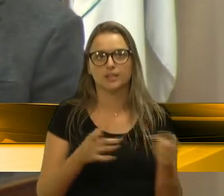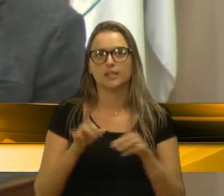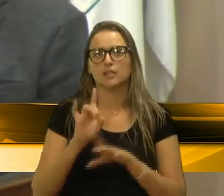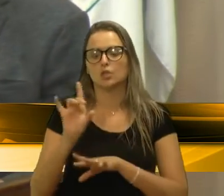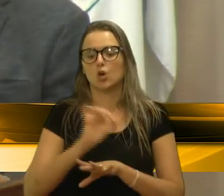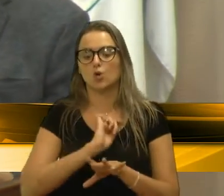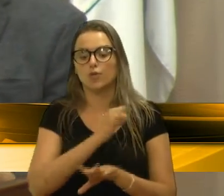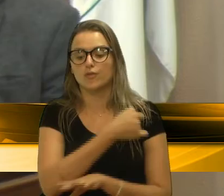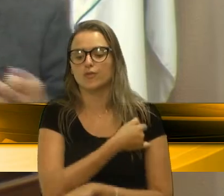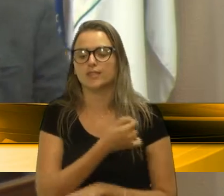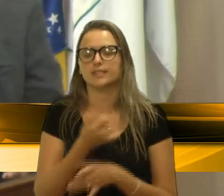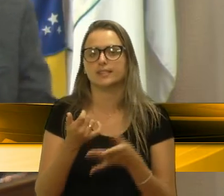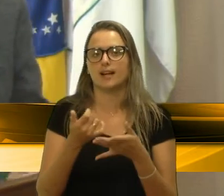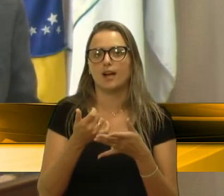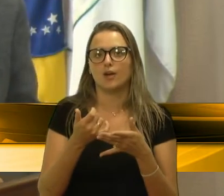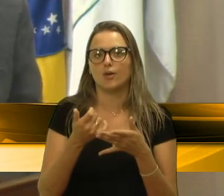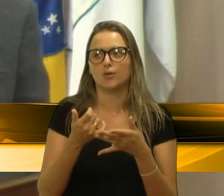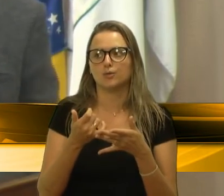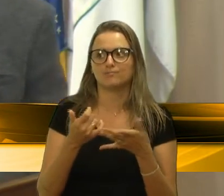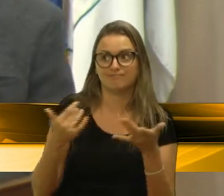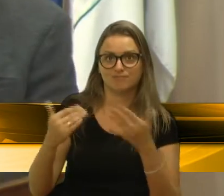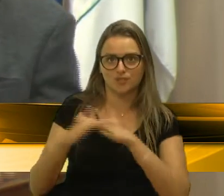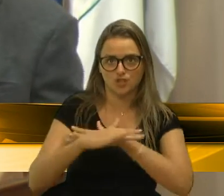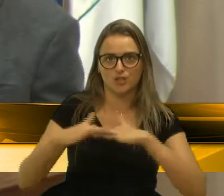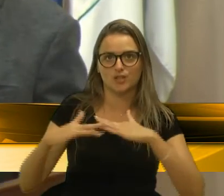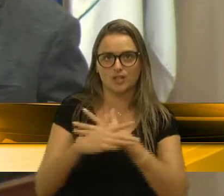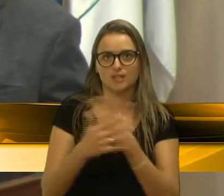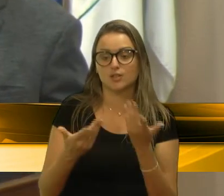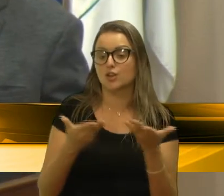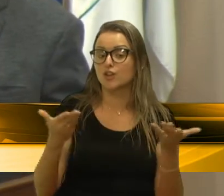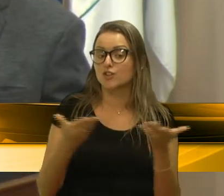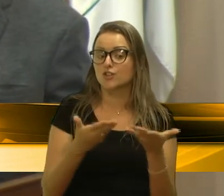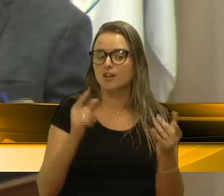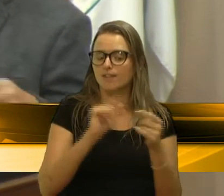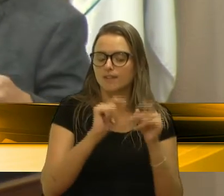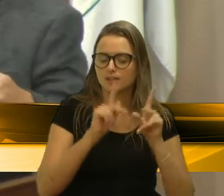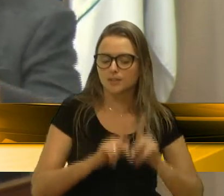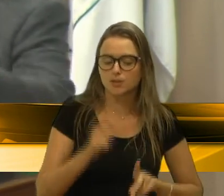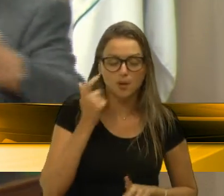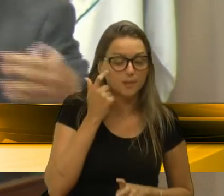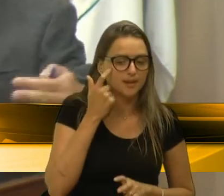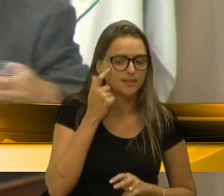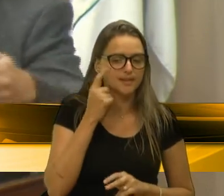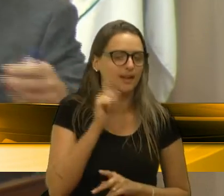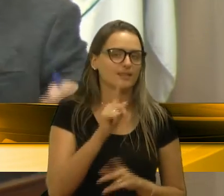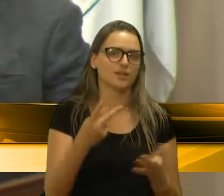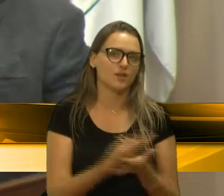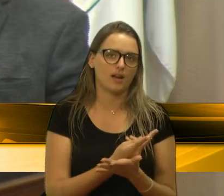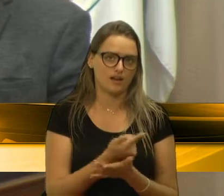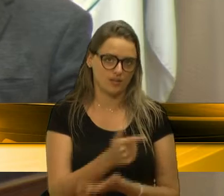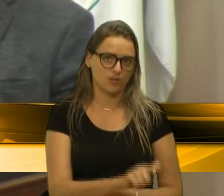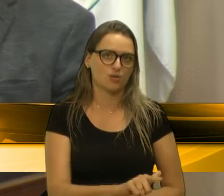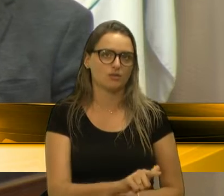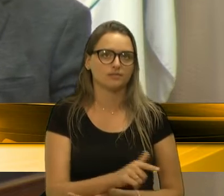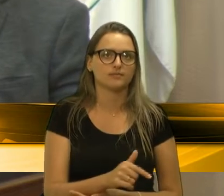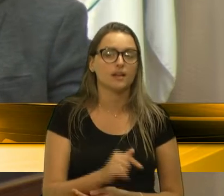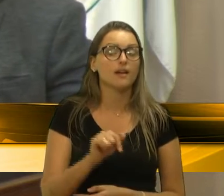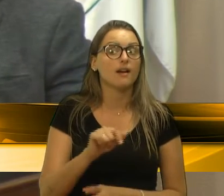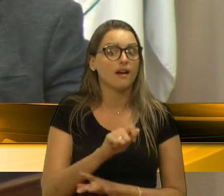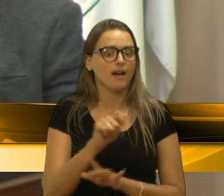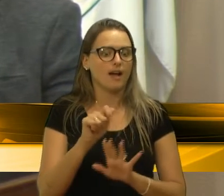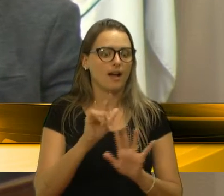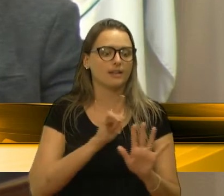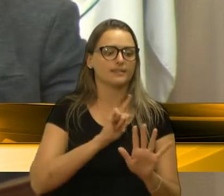de trânsito já inibe uma ação errada de um motorista. Já faz com que aquela sensação de que, não, está havendo uma